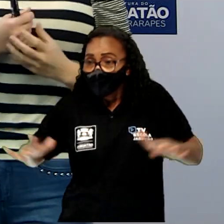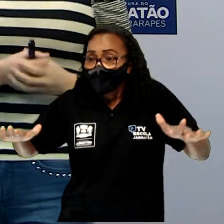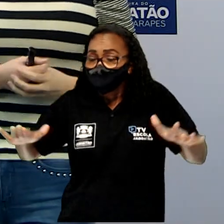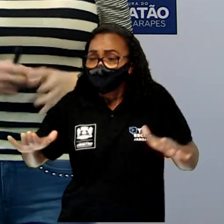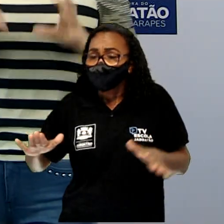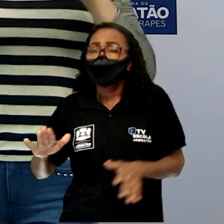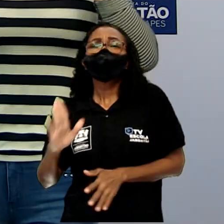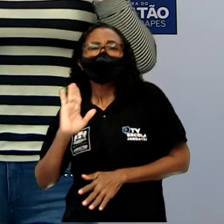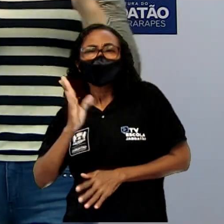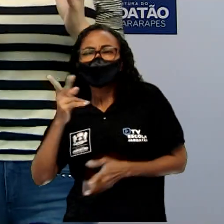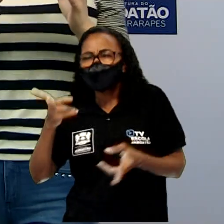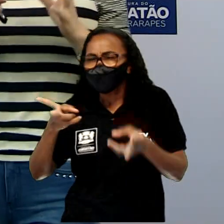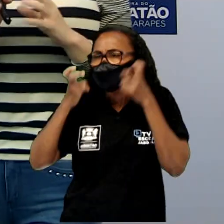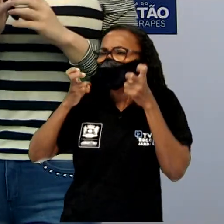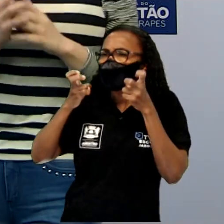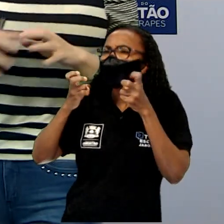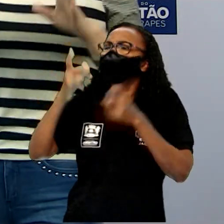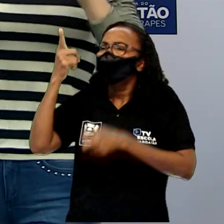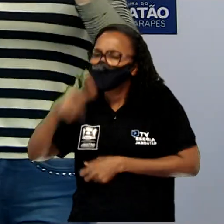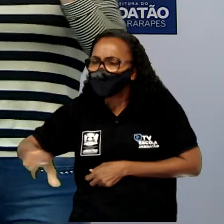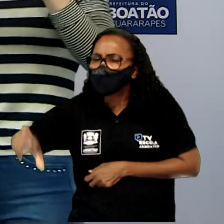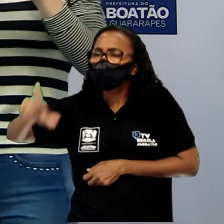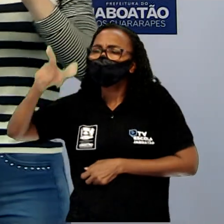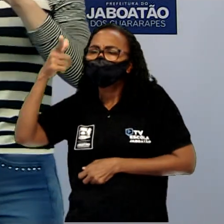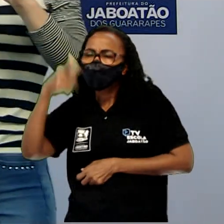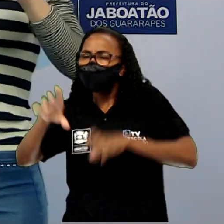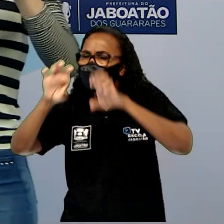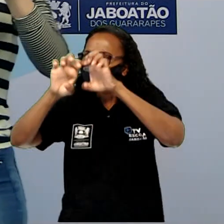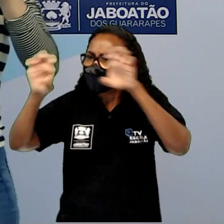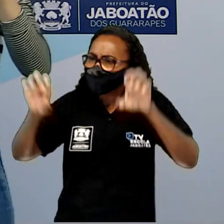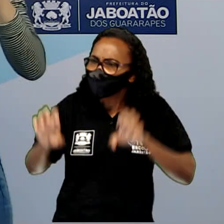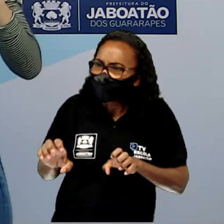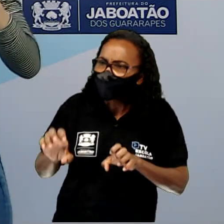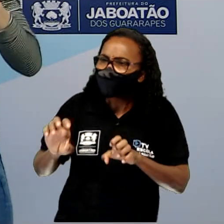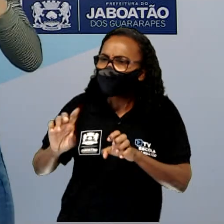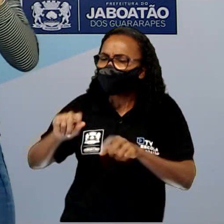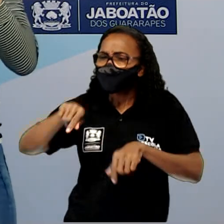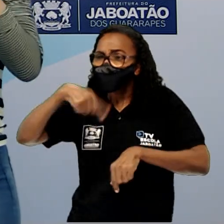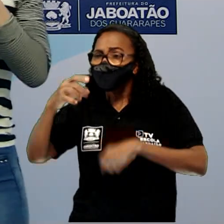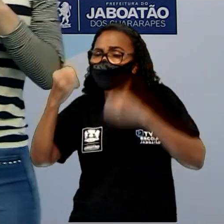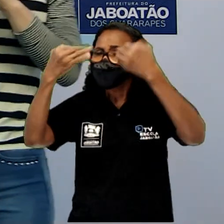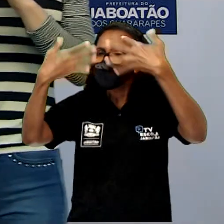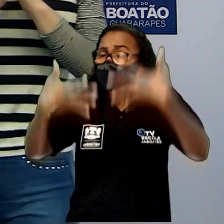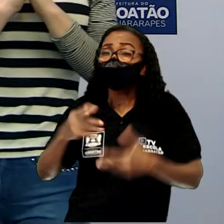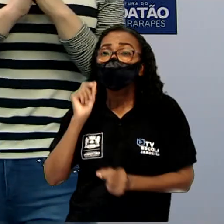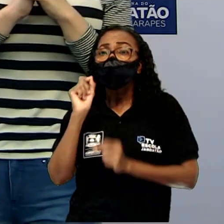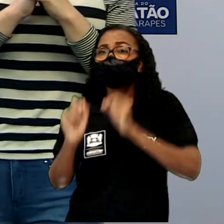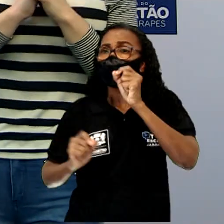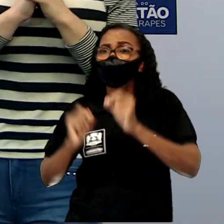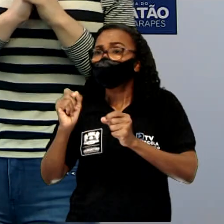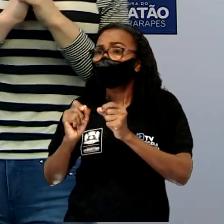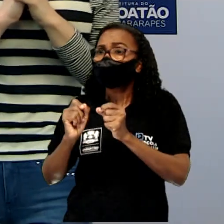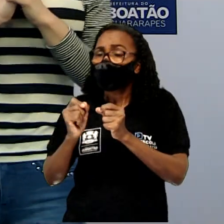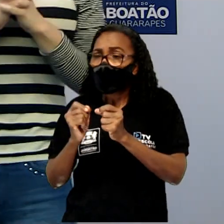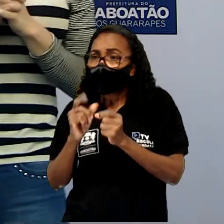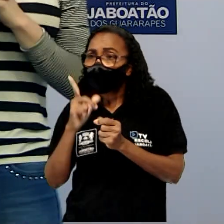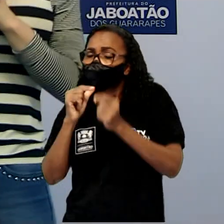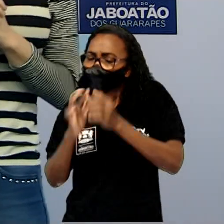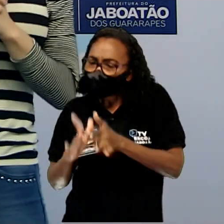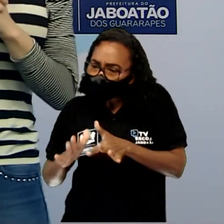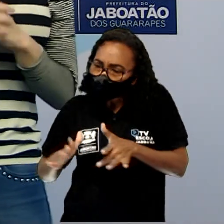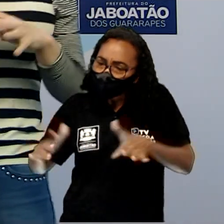repetiu essa mesma estrutura, putou os dois pontos, para depois explicar o que seria essa questão do mar aberto?